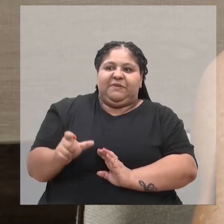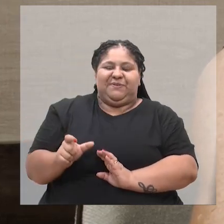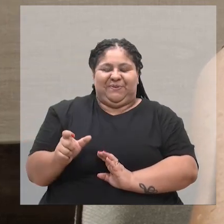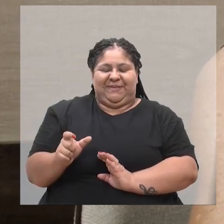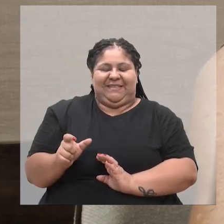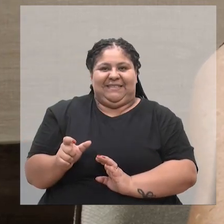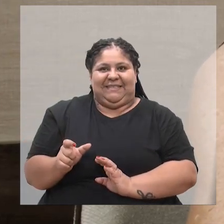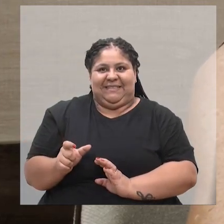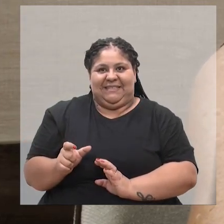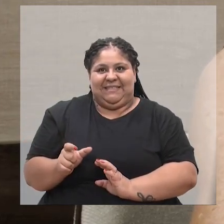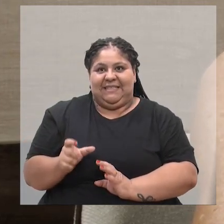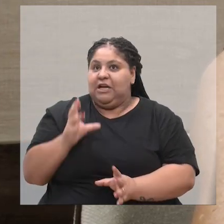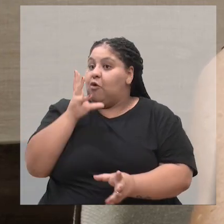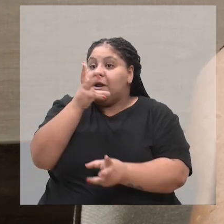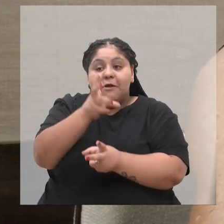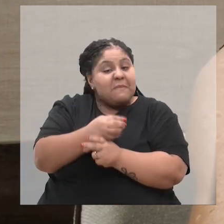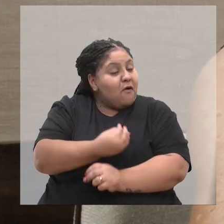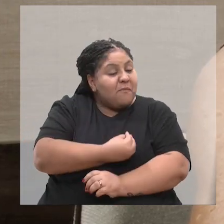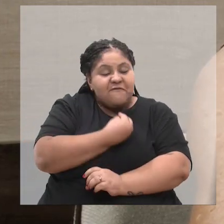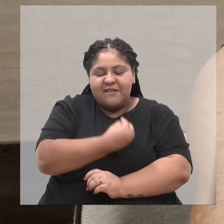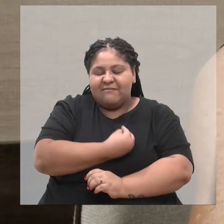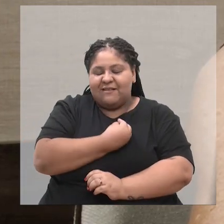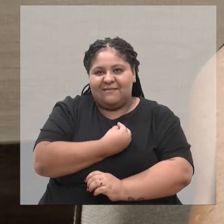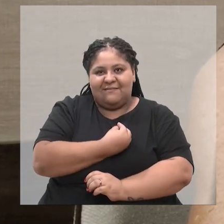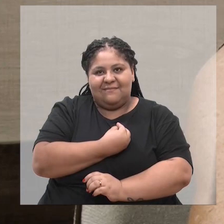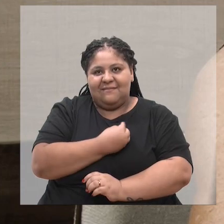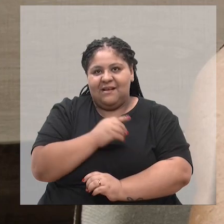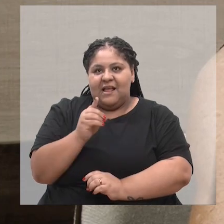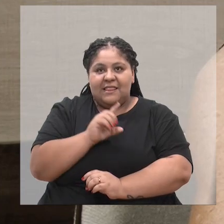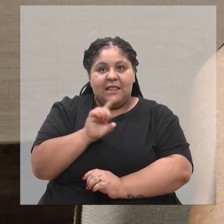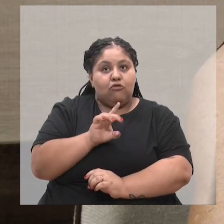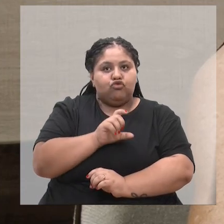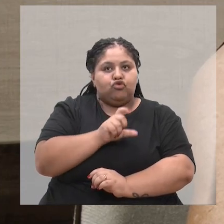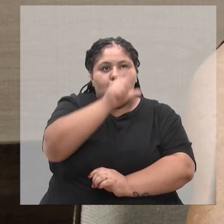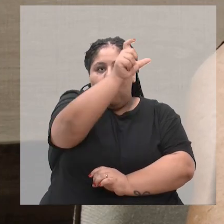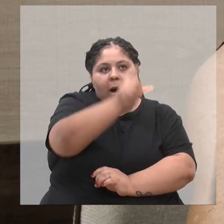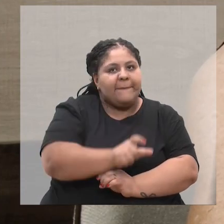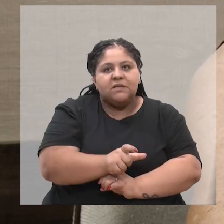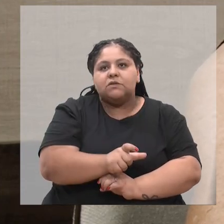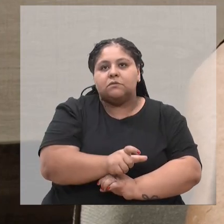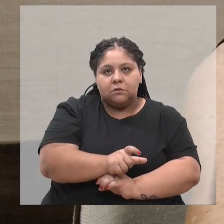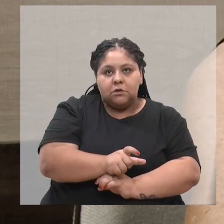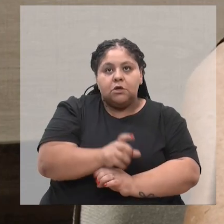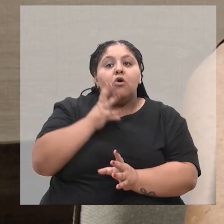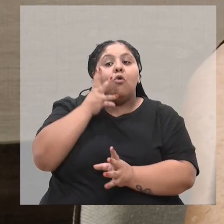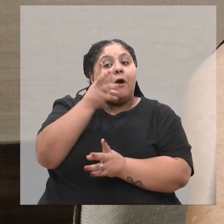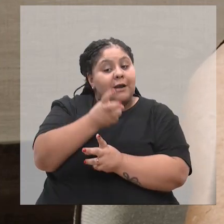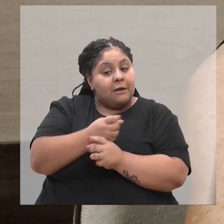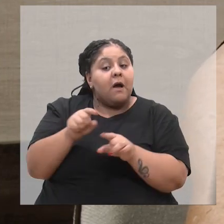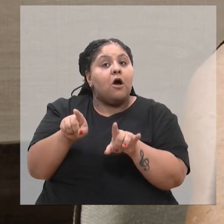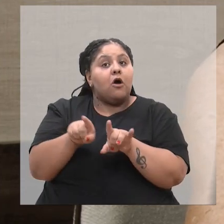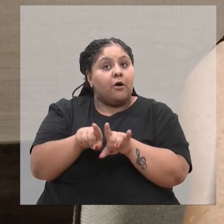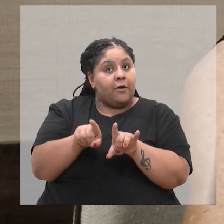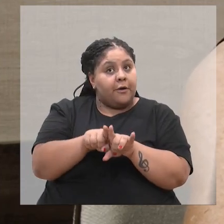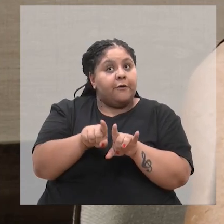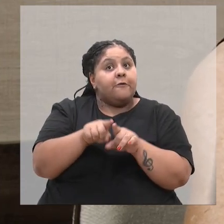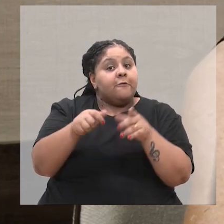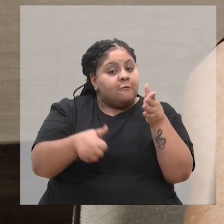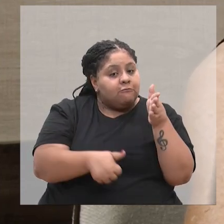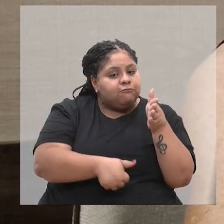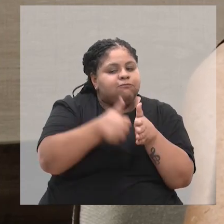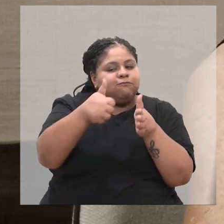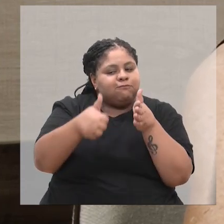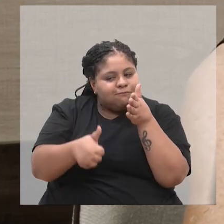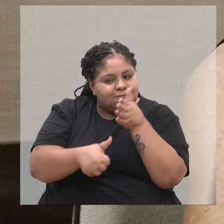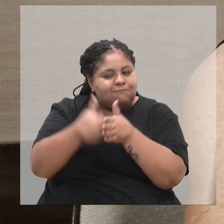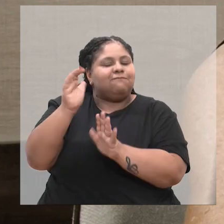que um animal é uma vida, né? Não é só o homem que é uma vida, é o animal também. E foi